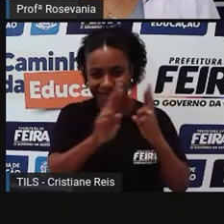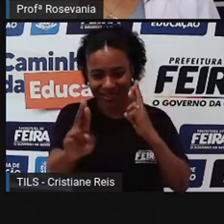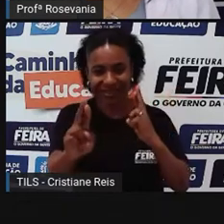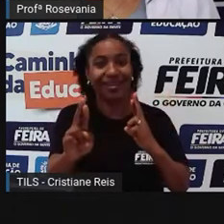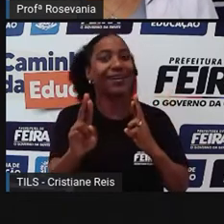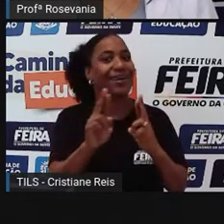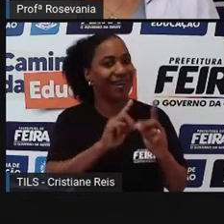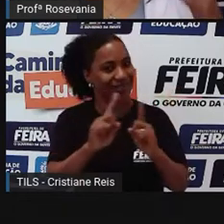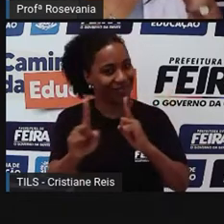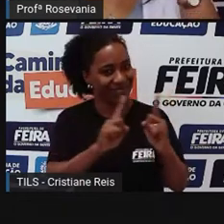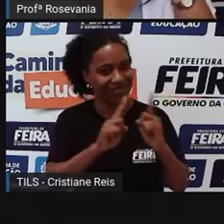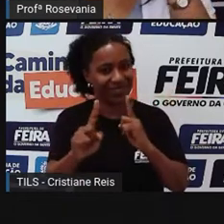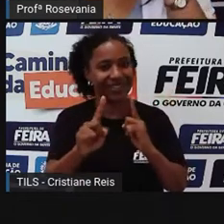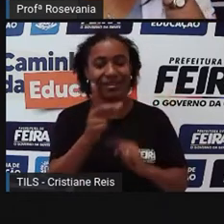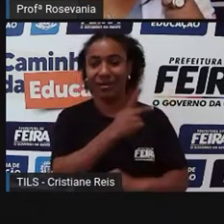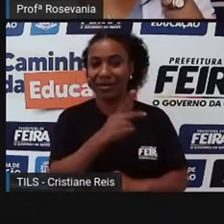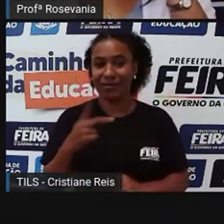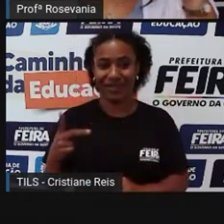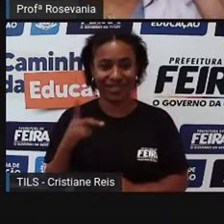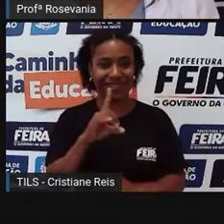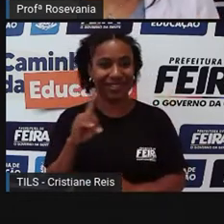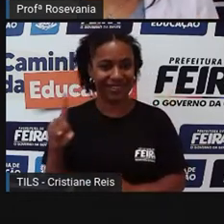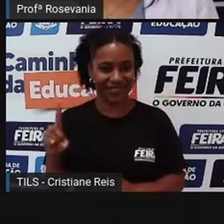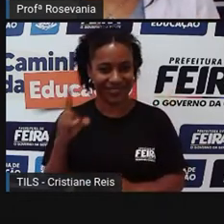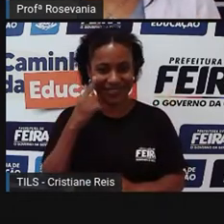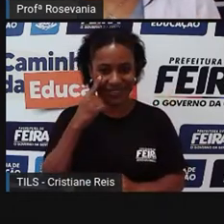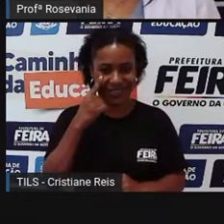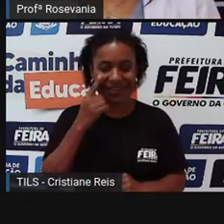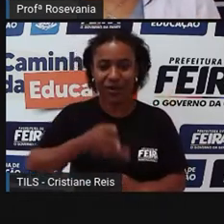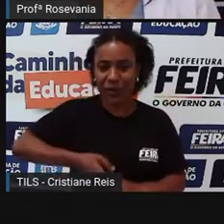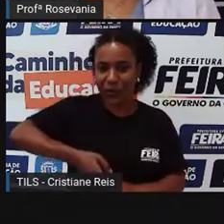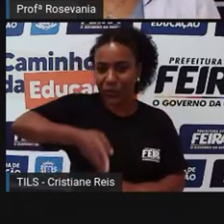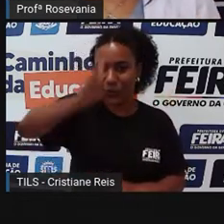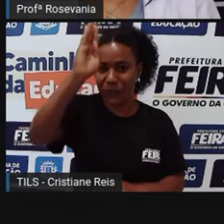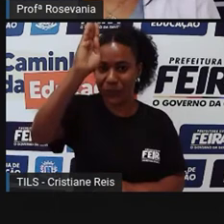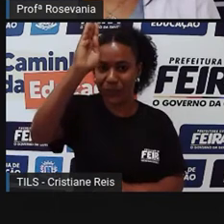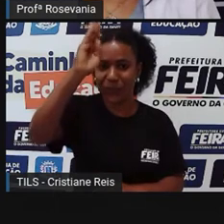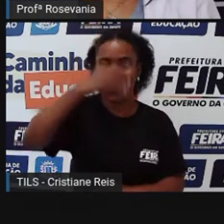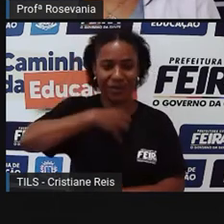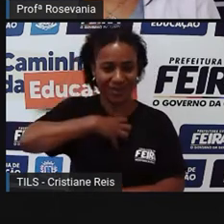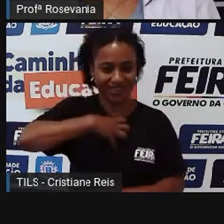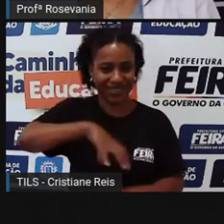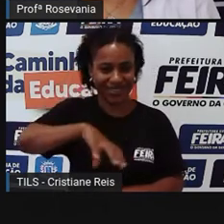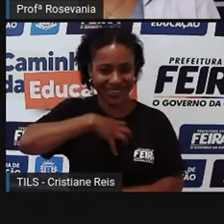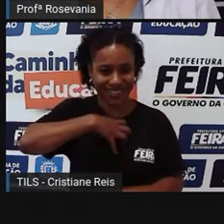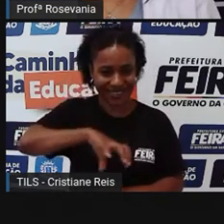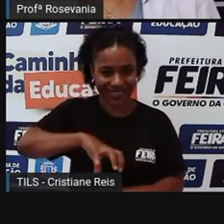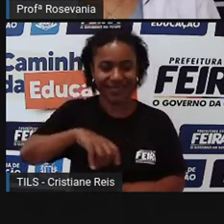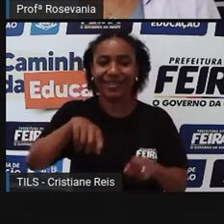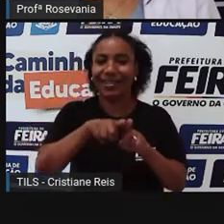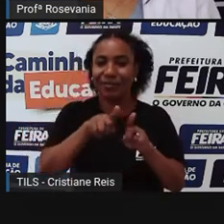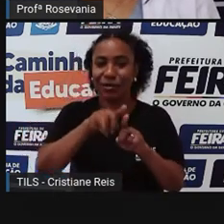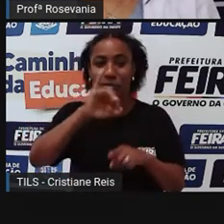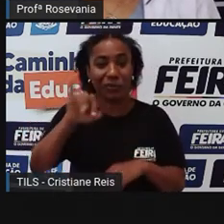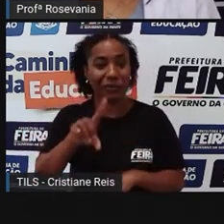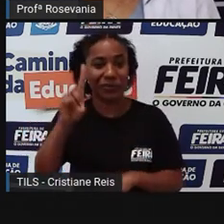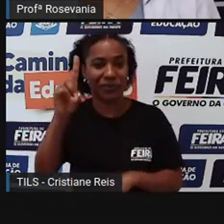é que vai dar continuidade, né, a BR-324, tem a João Duval, a Maria Quitéria, né,